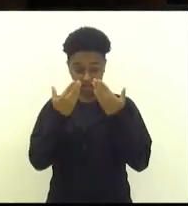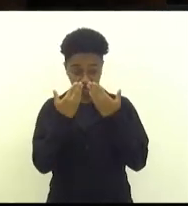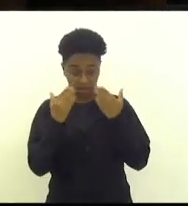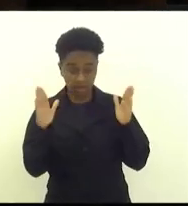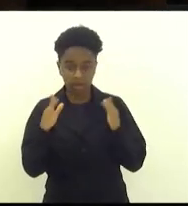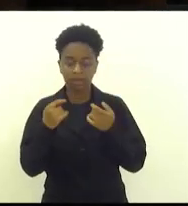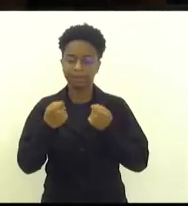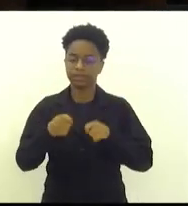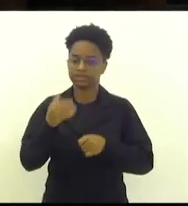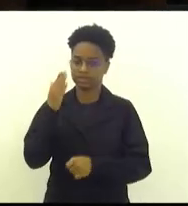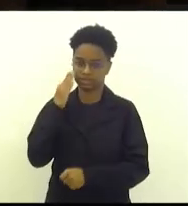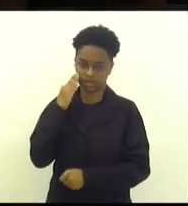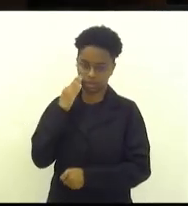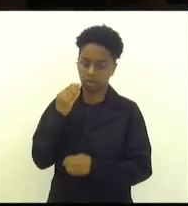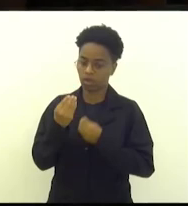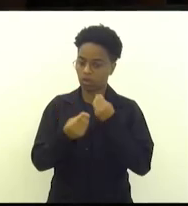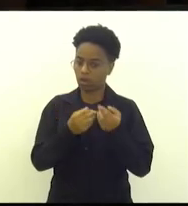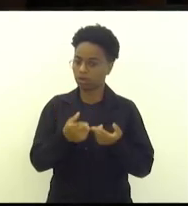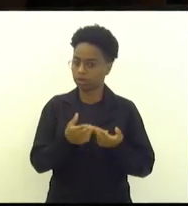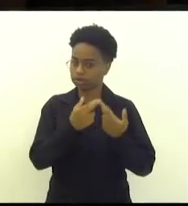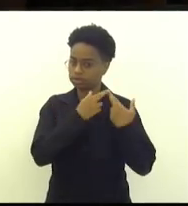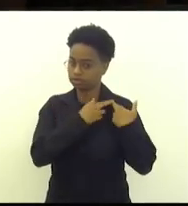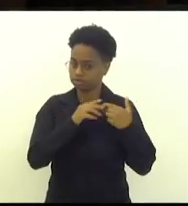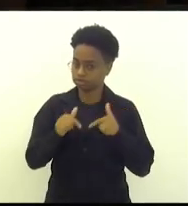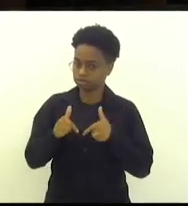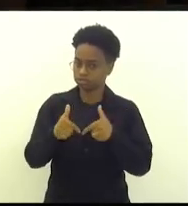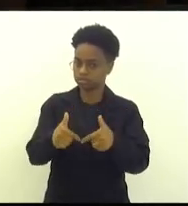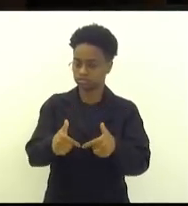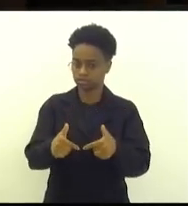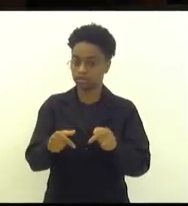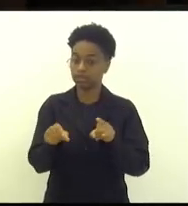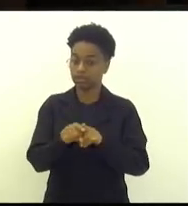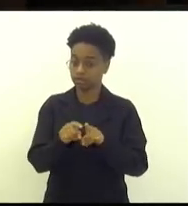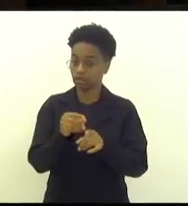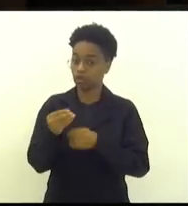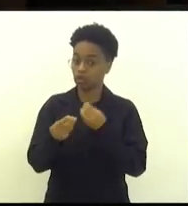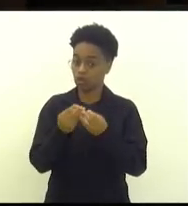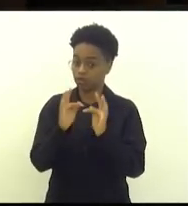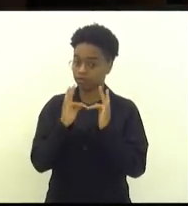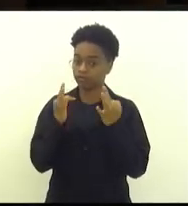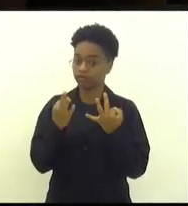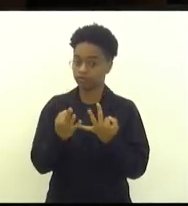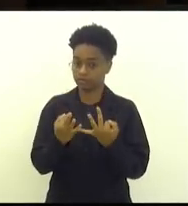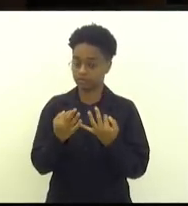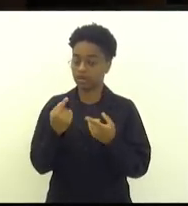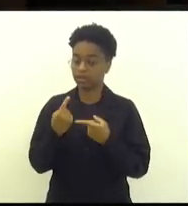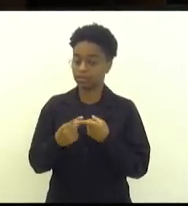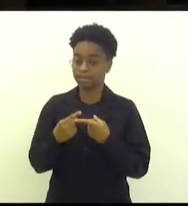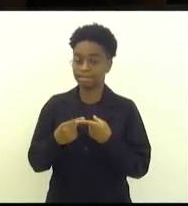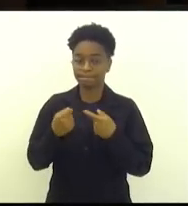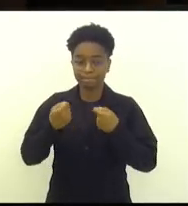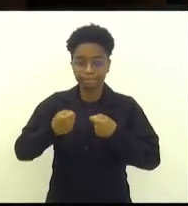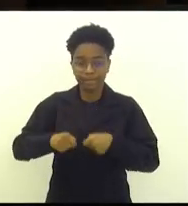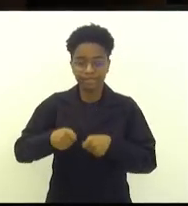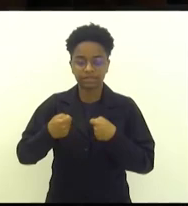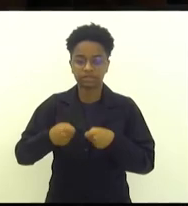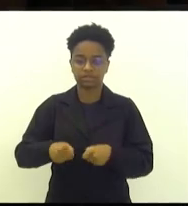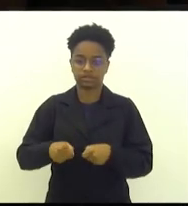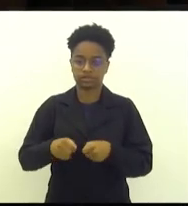têm que saber a responsabilidade de seus atos, inclusive, da sua família. É preciso que se tenha